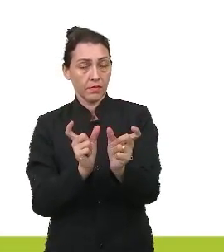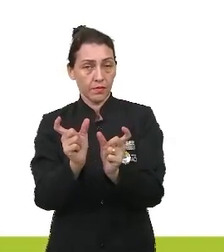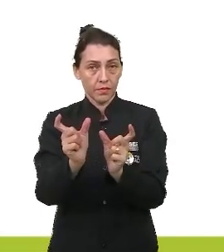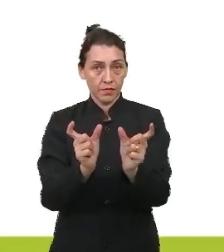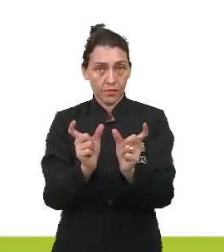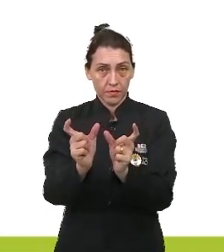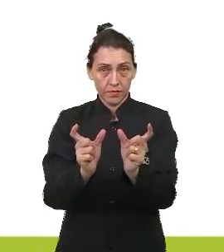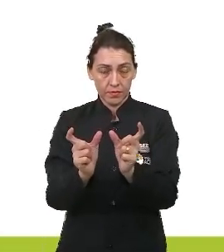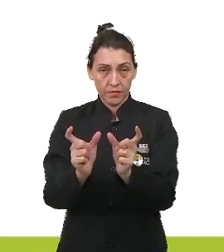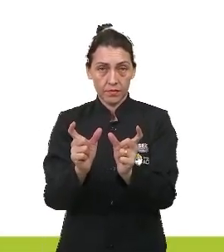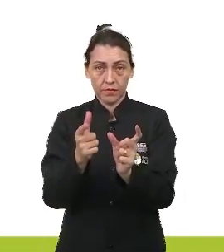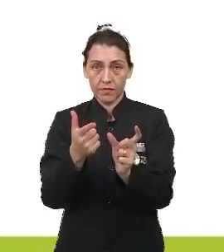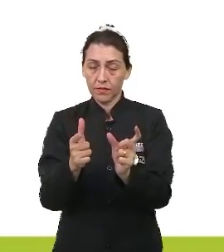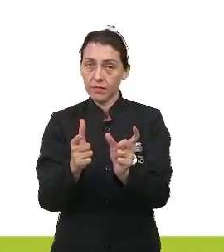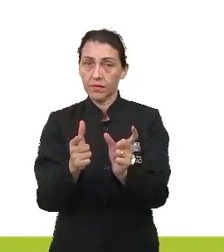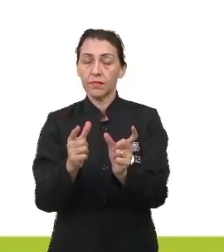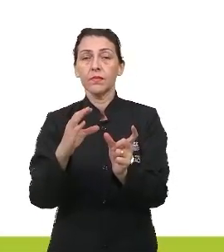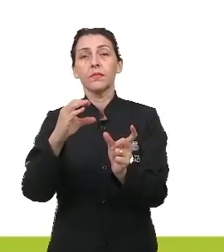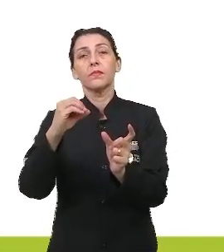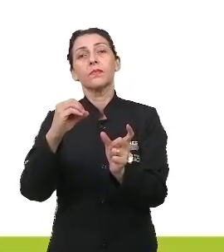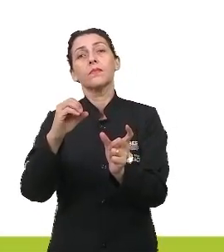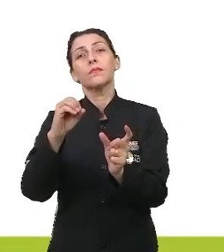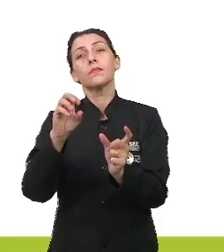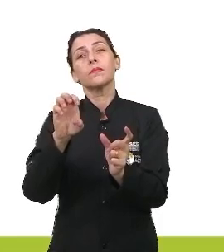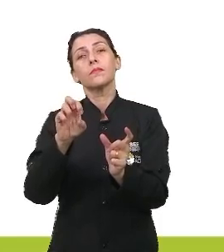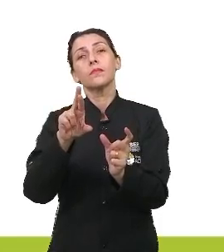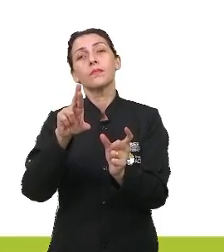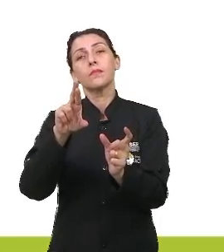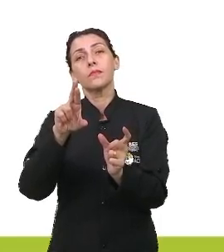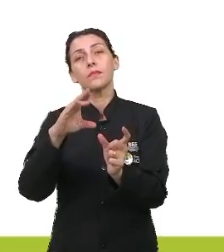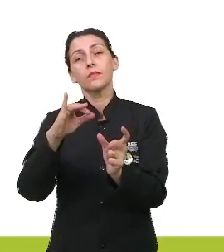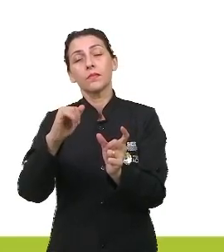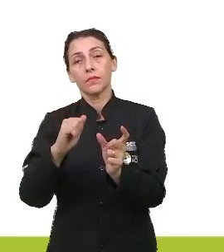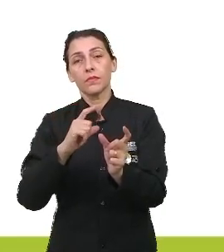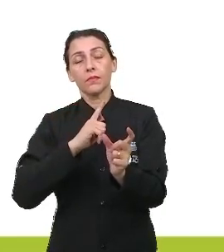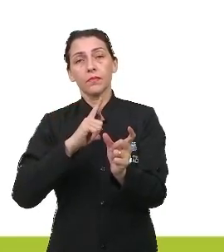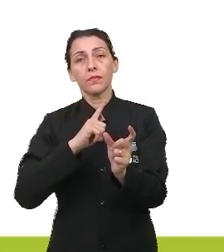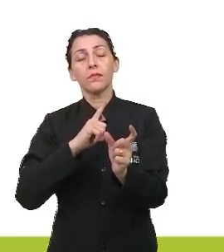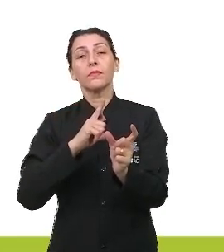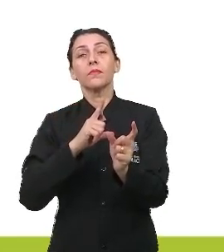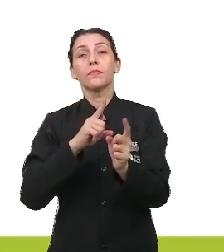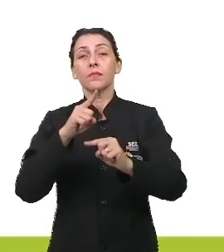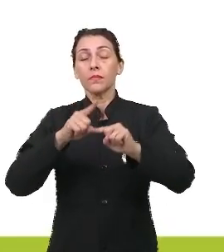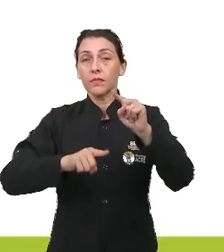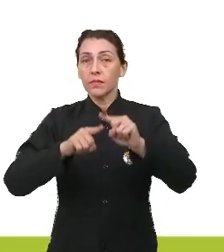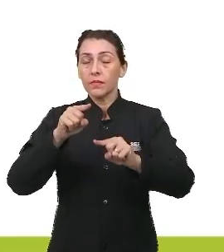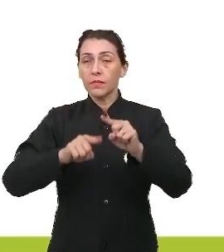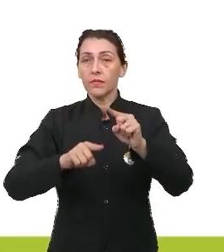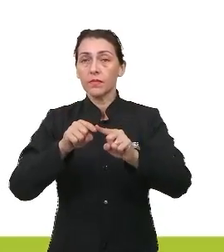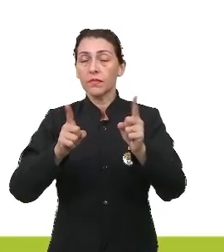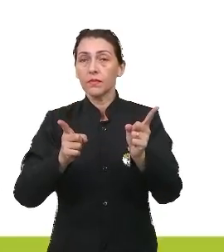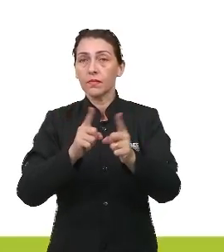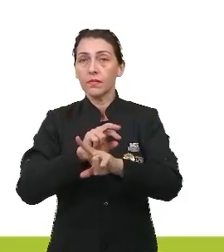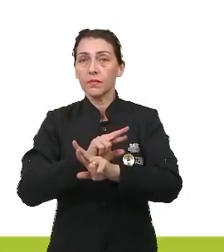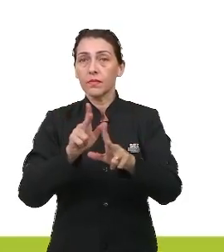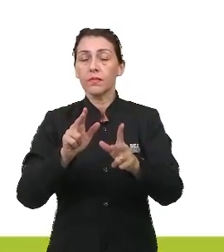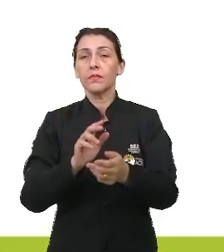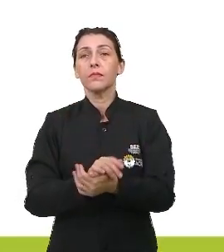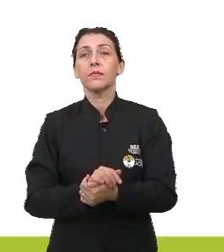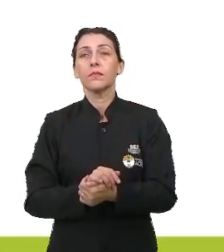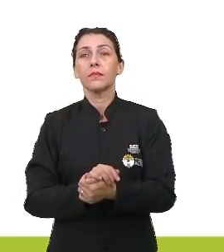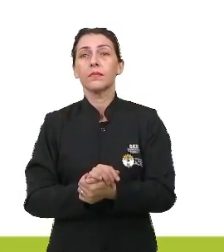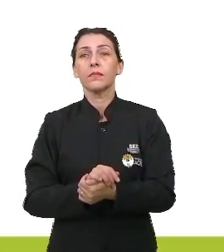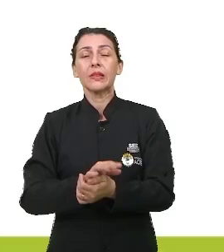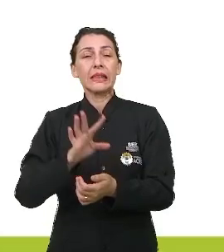uma incoerência, por apresentar elementos que se contradizem. Temos aí um exemplo aí pra vocês. Toda